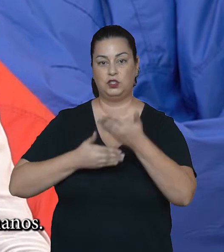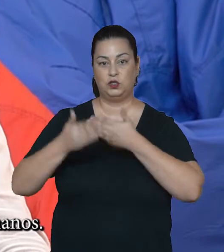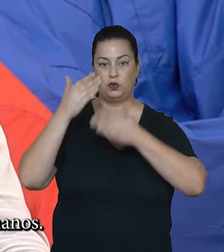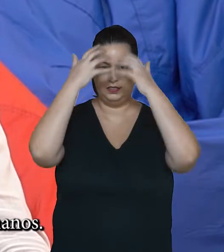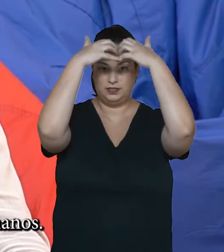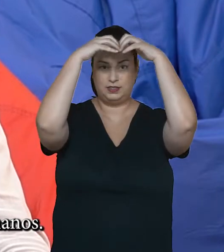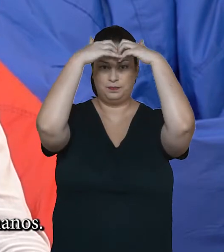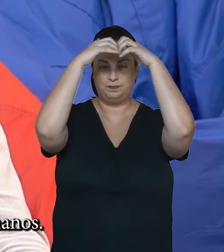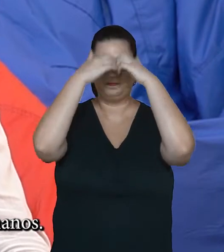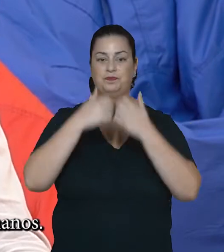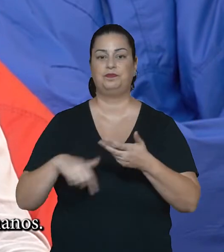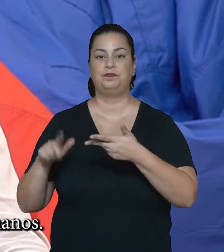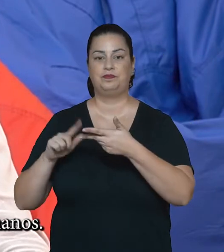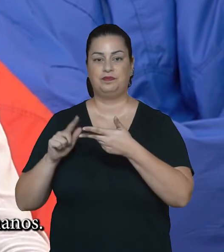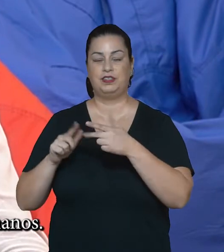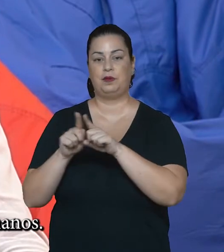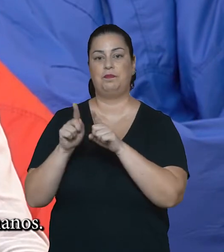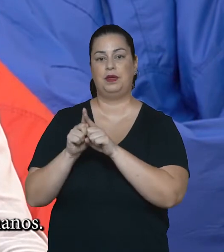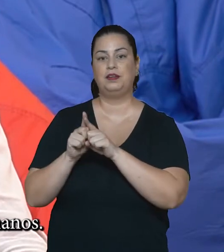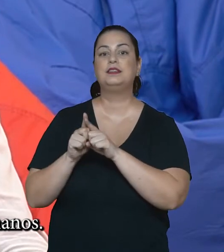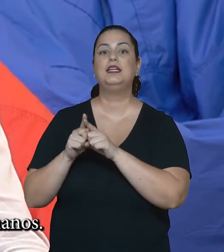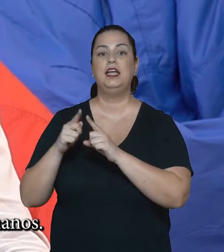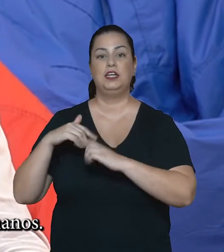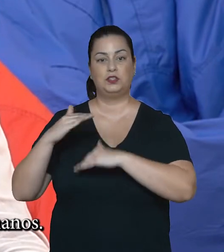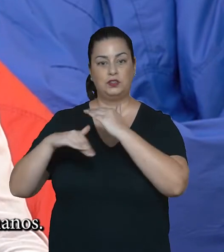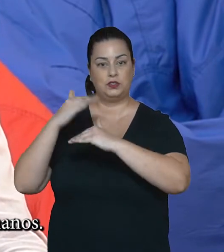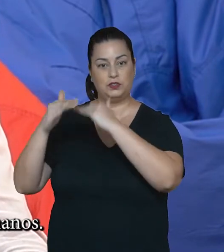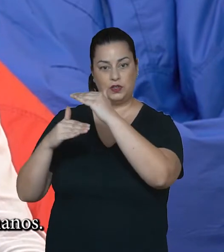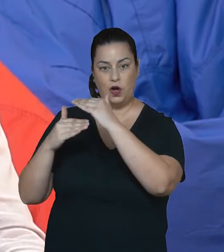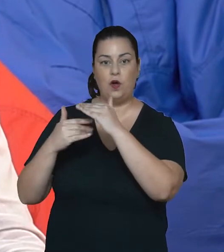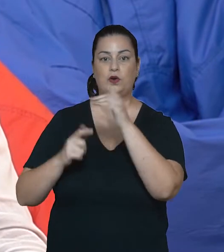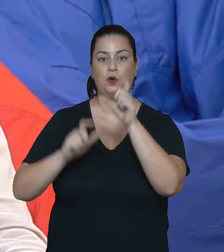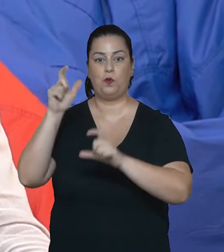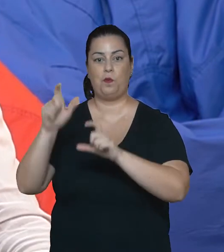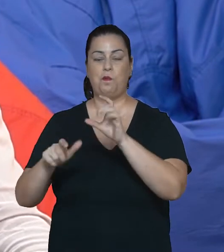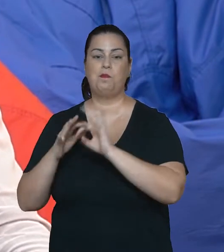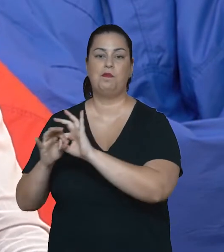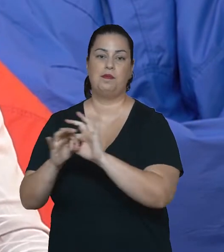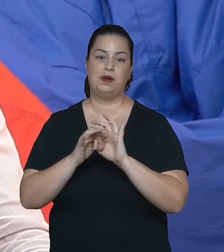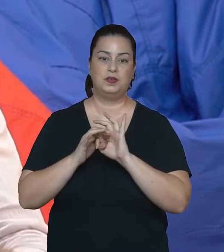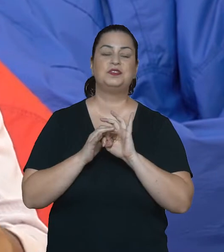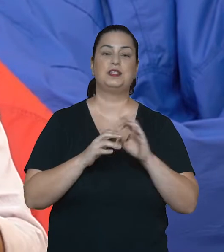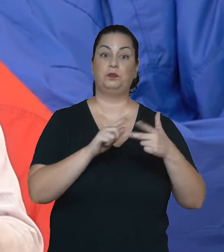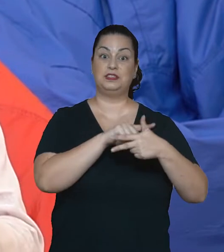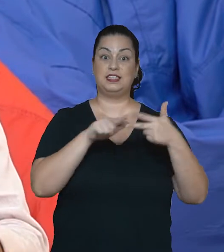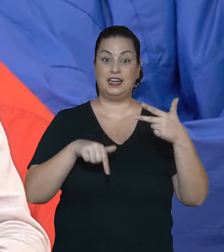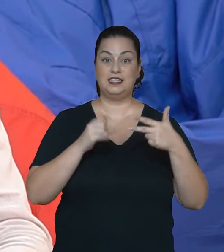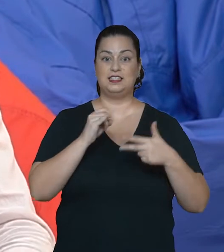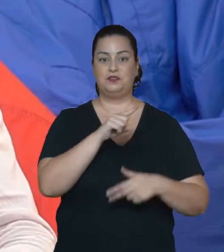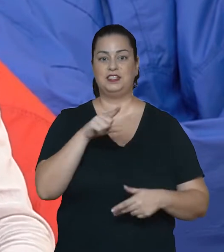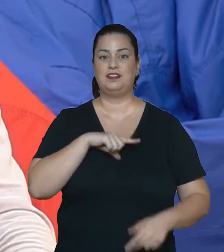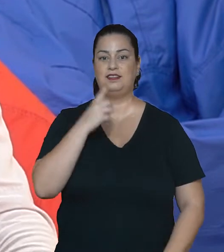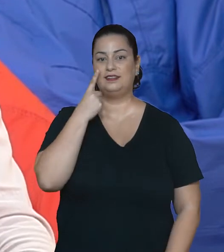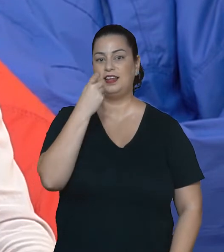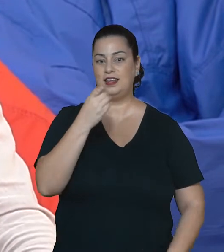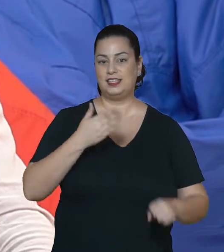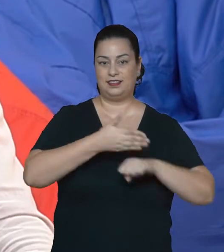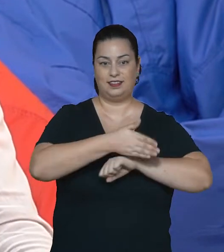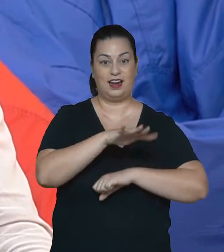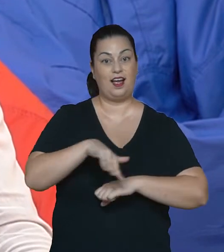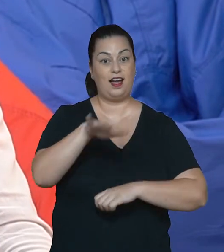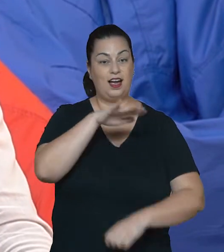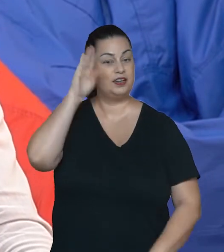interações cognitivas e organização em fatores humanos. É uma grande possibilidade para quem quer ingressar